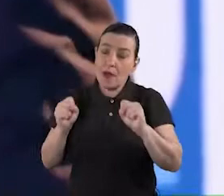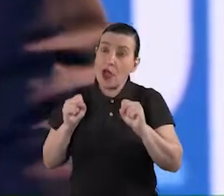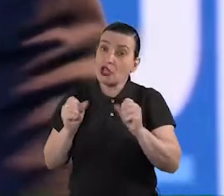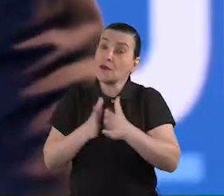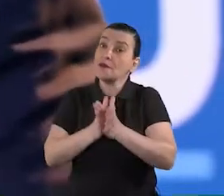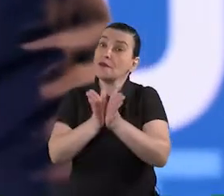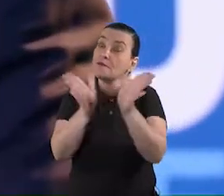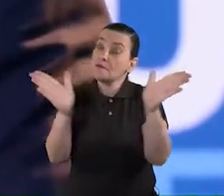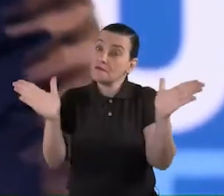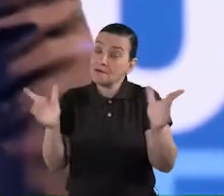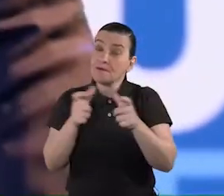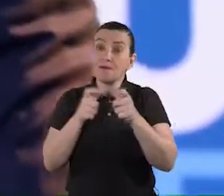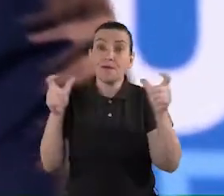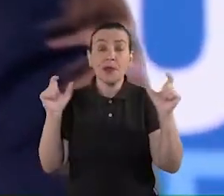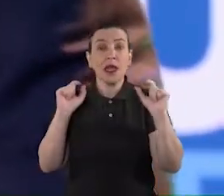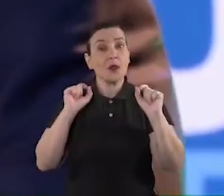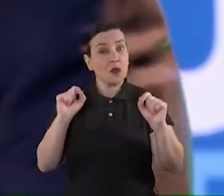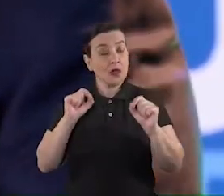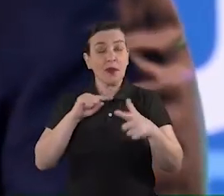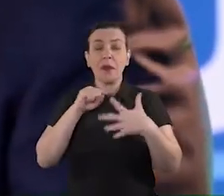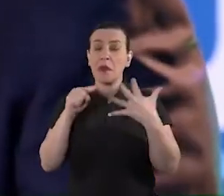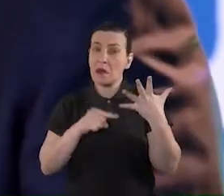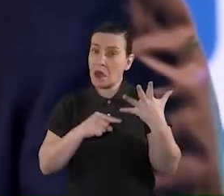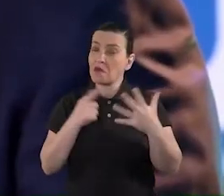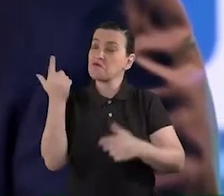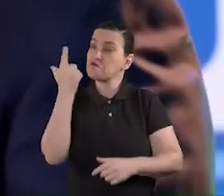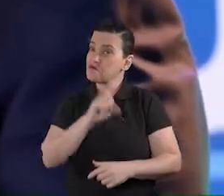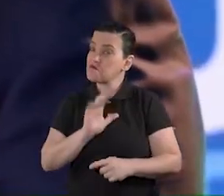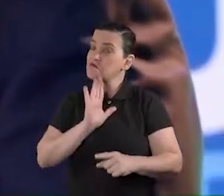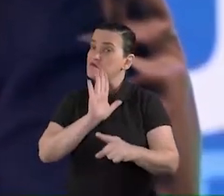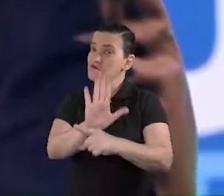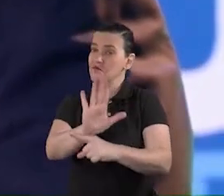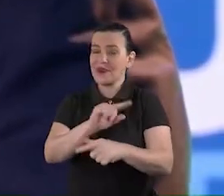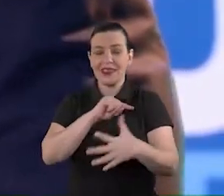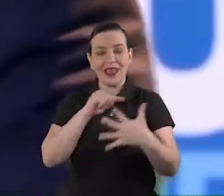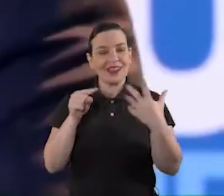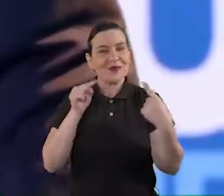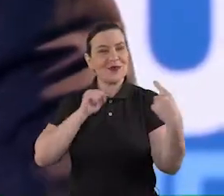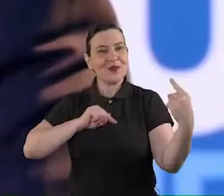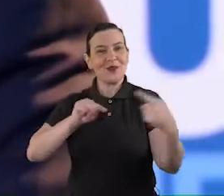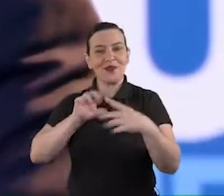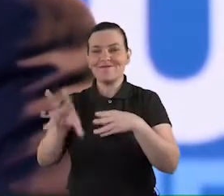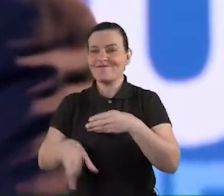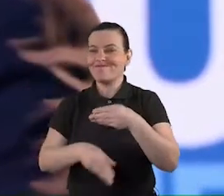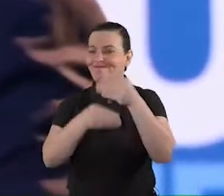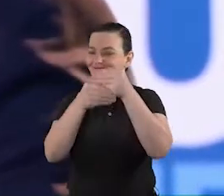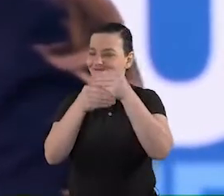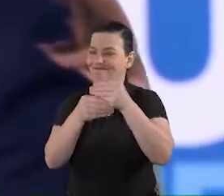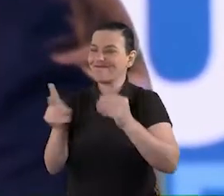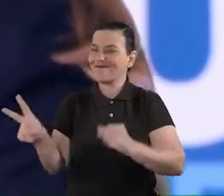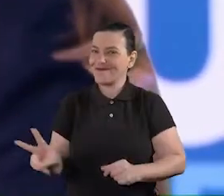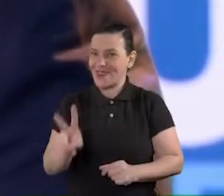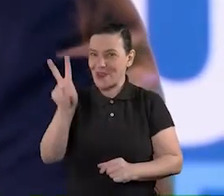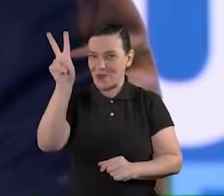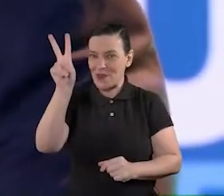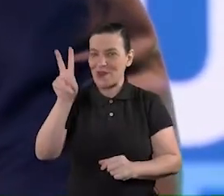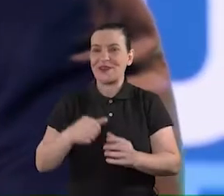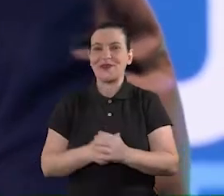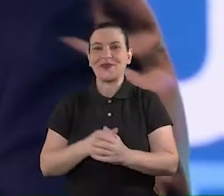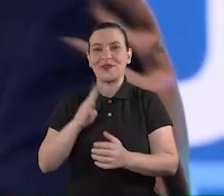geral essas categorias funcionam muito bem e cada um tem um propósito e acrescenta o valor geral do mix deep blue